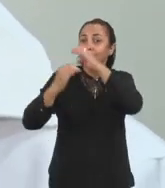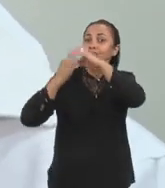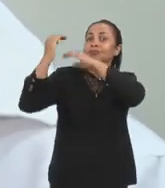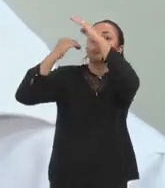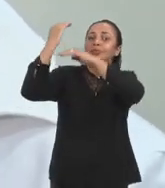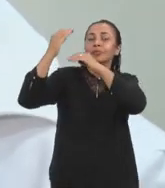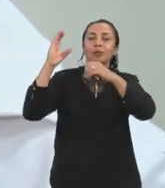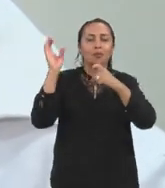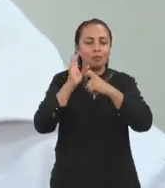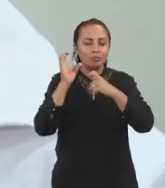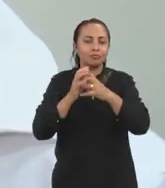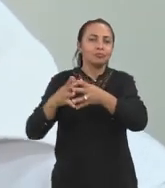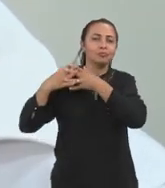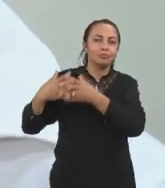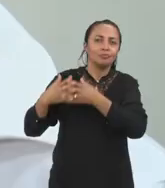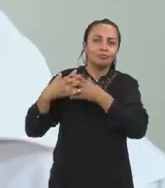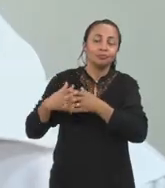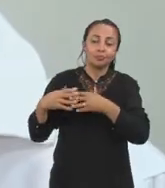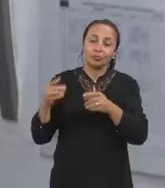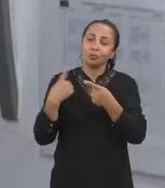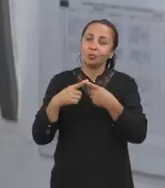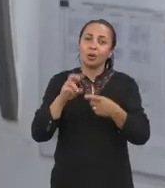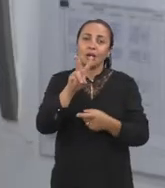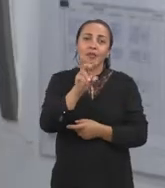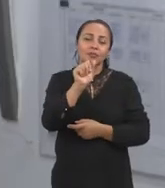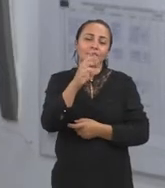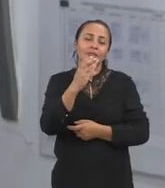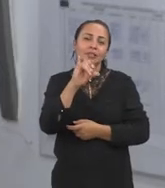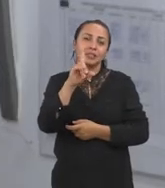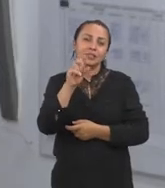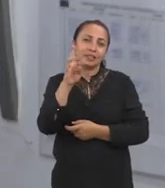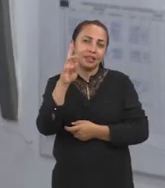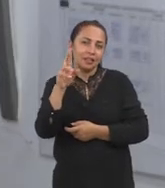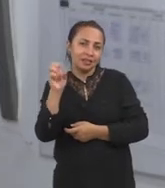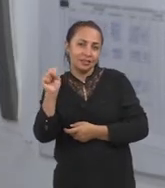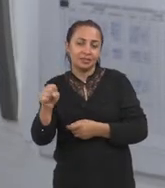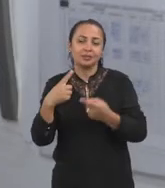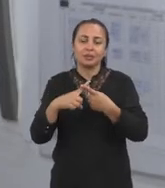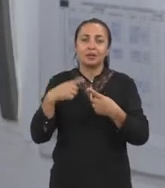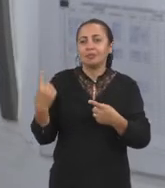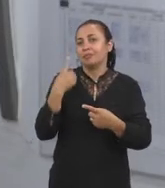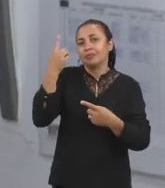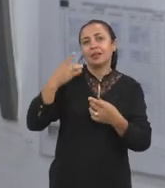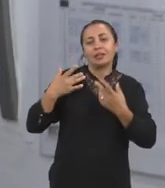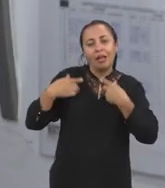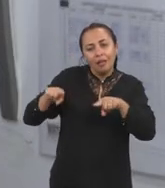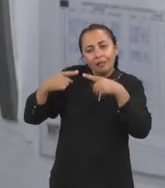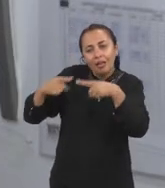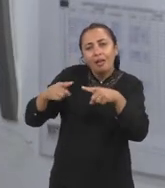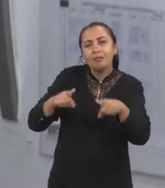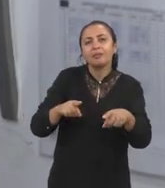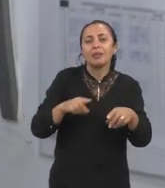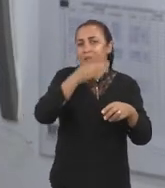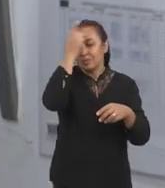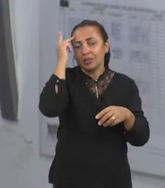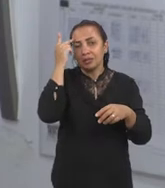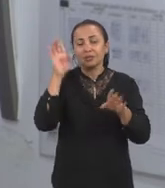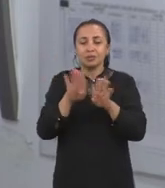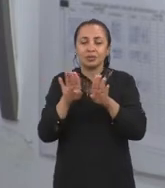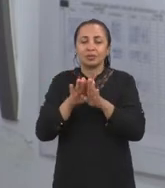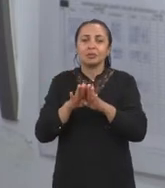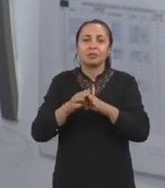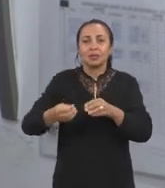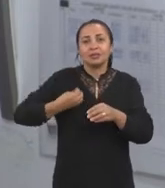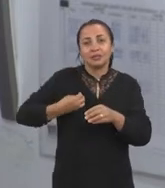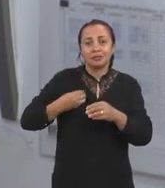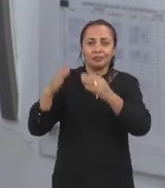como manifestação dessas formas multibacilares, que aumenta a possibilidade de transmissão, especialmente para indivíduos contactantes, que são aqueles que